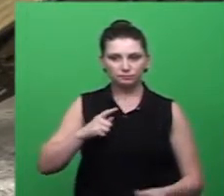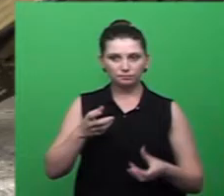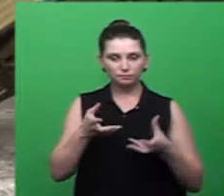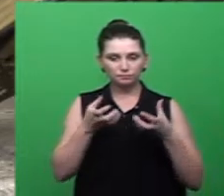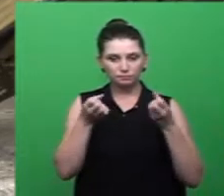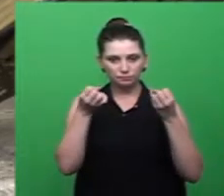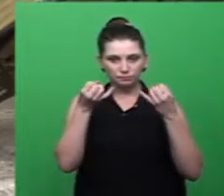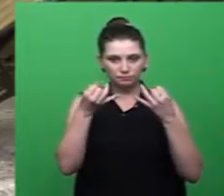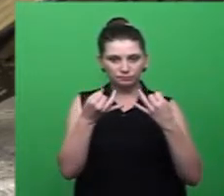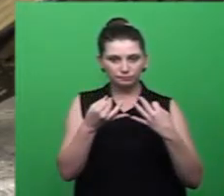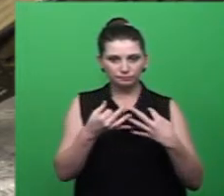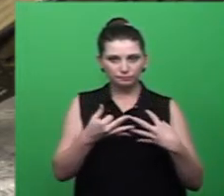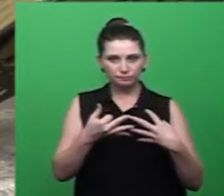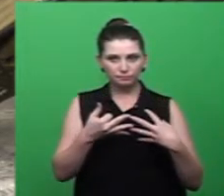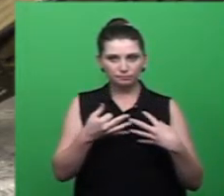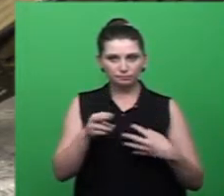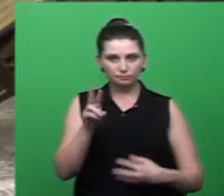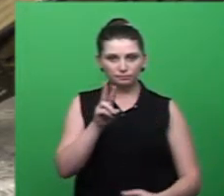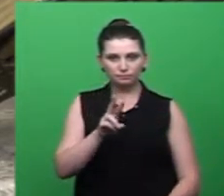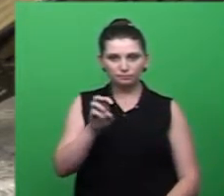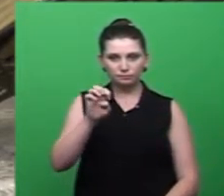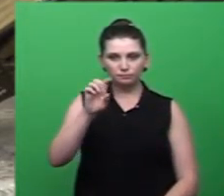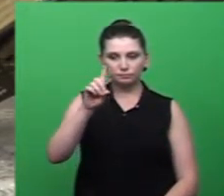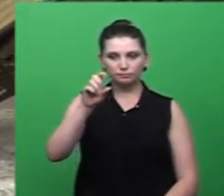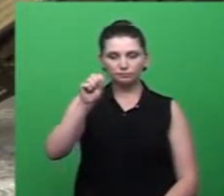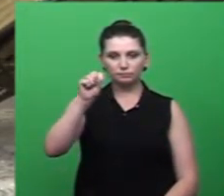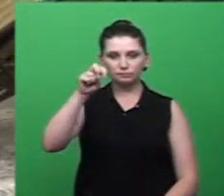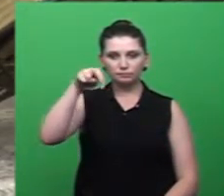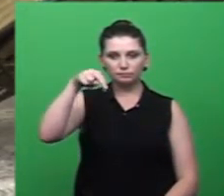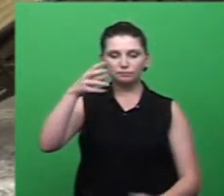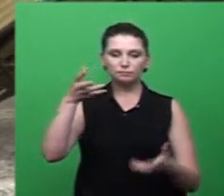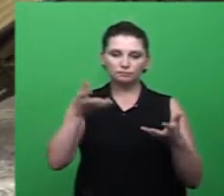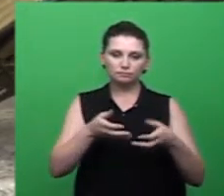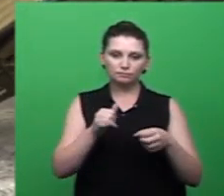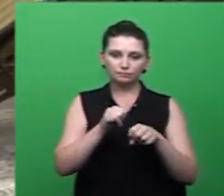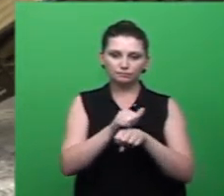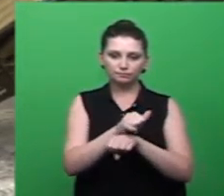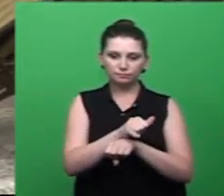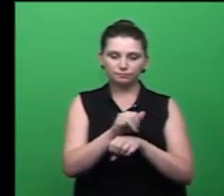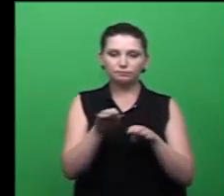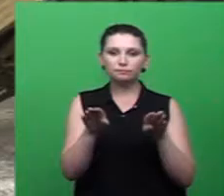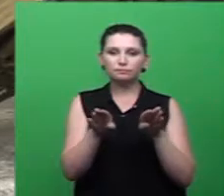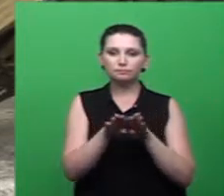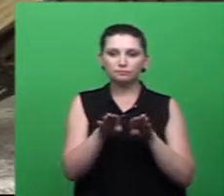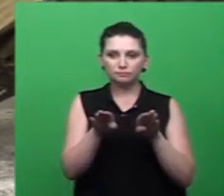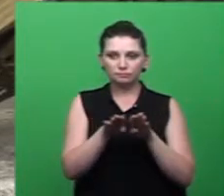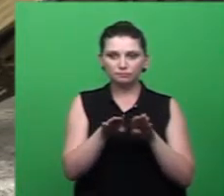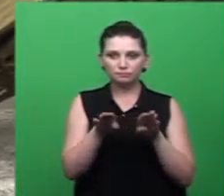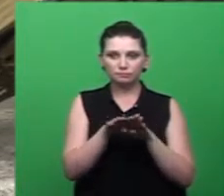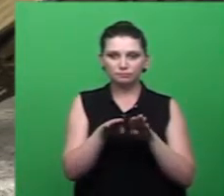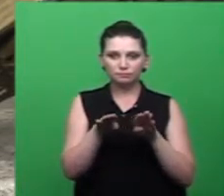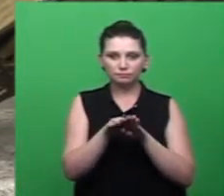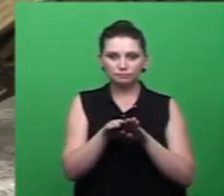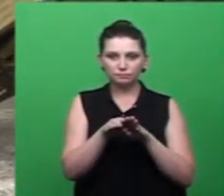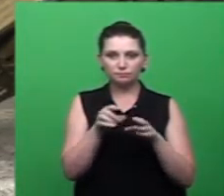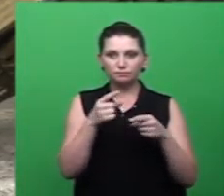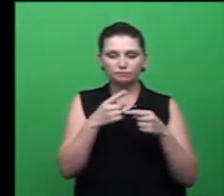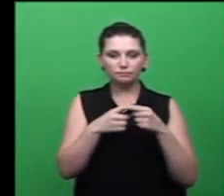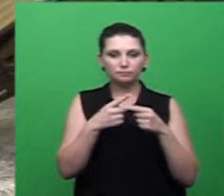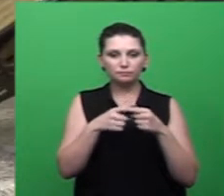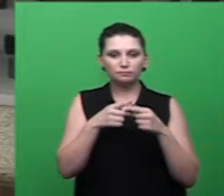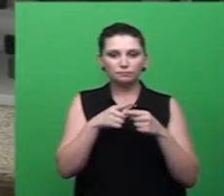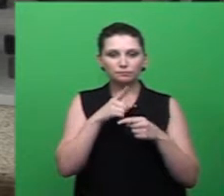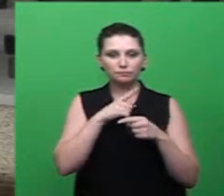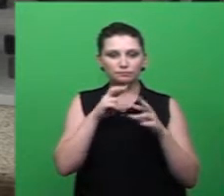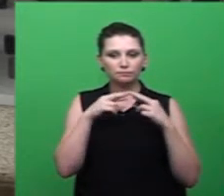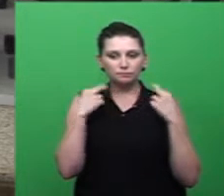excelência para informar que o vereador Edson Aurélio não se fará presente na sessão desta noite, pois o mesmo estará